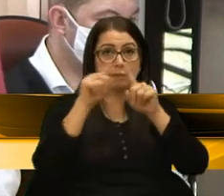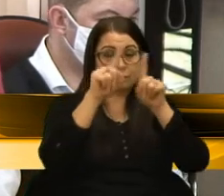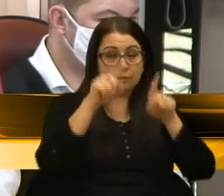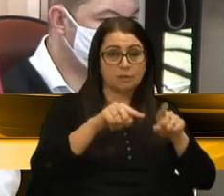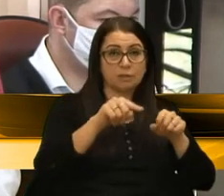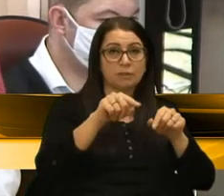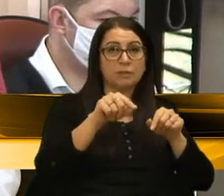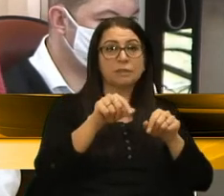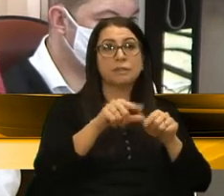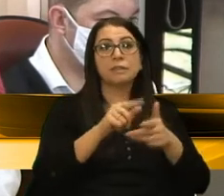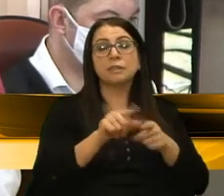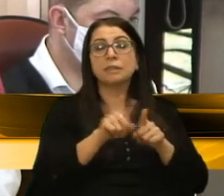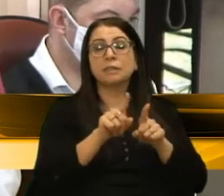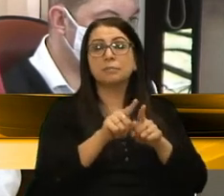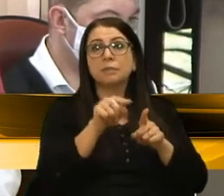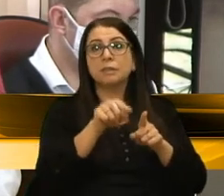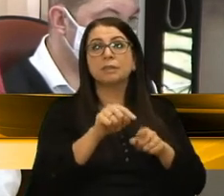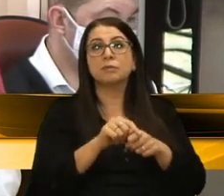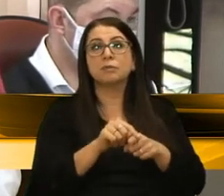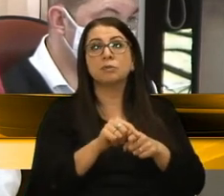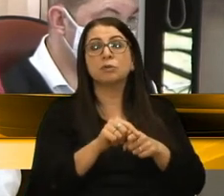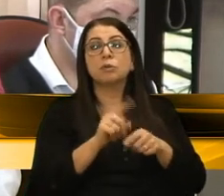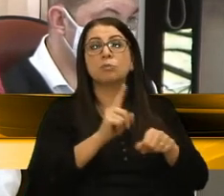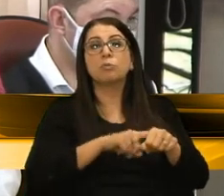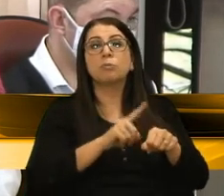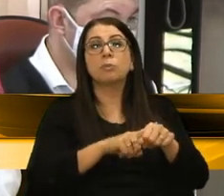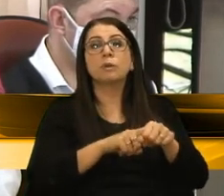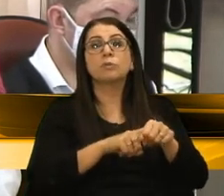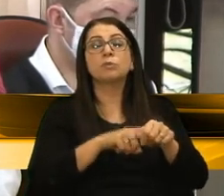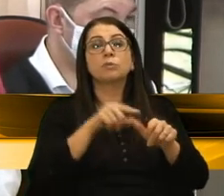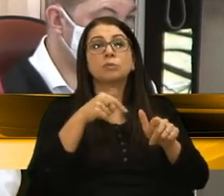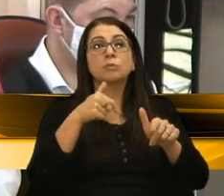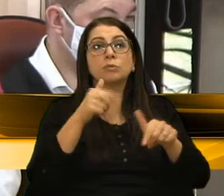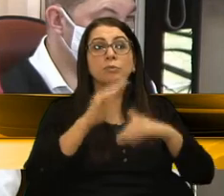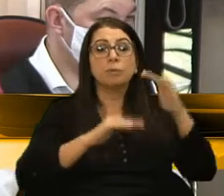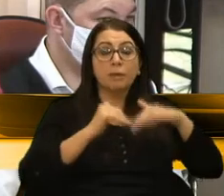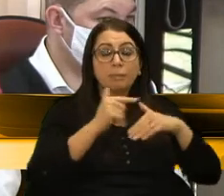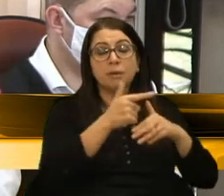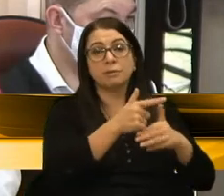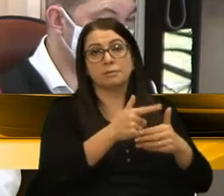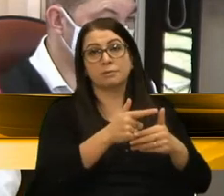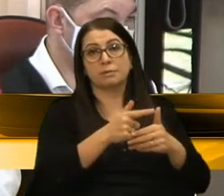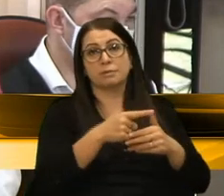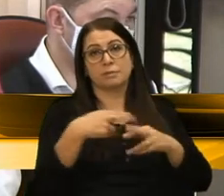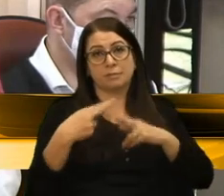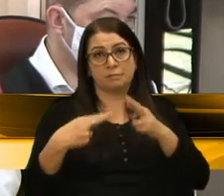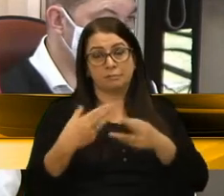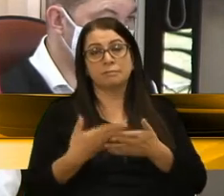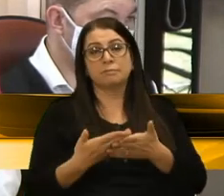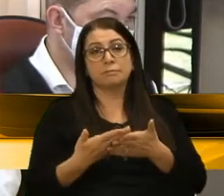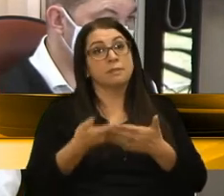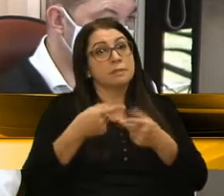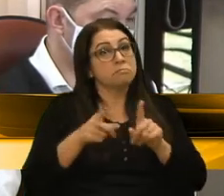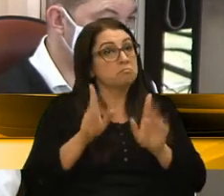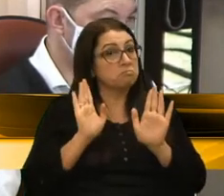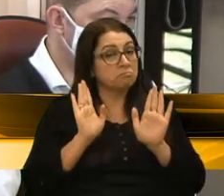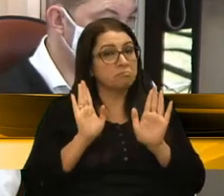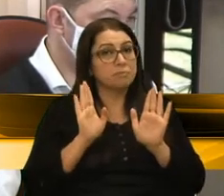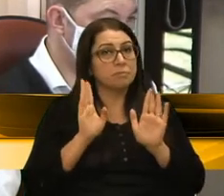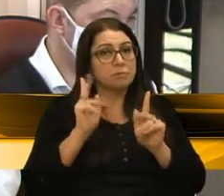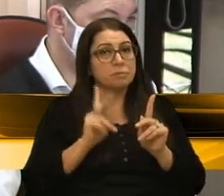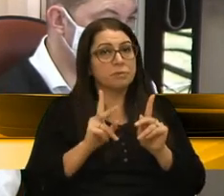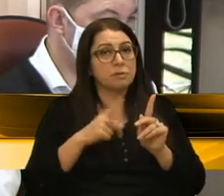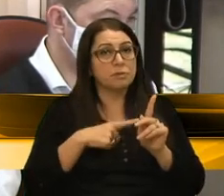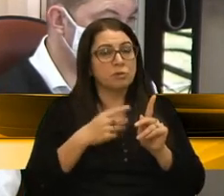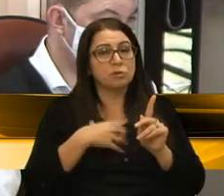municipais e também no momento da execução dessa reforma. Mas o pessoal aqui,